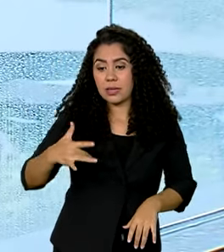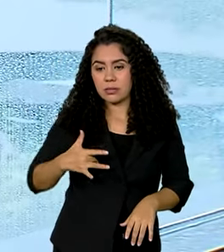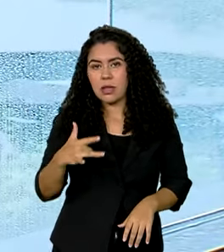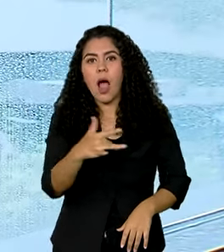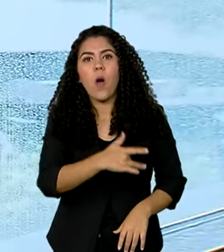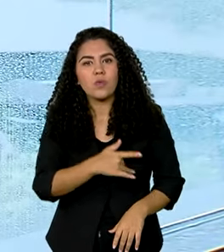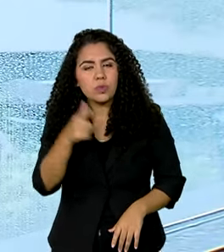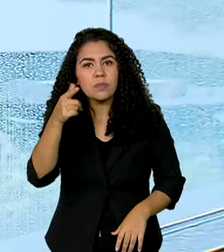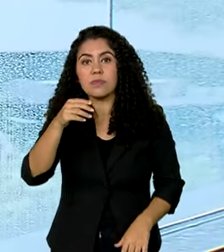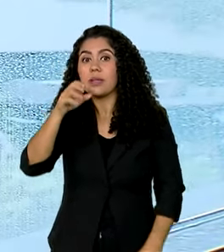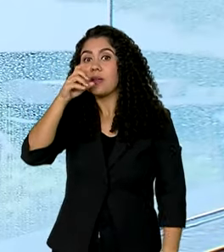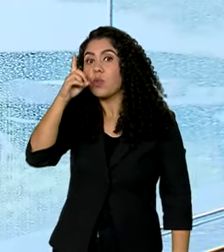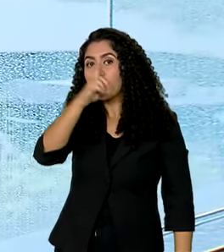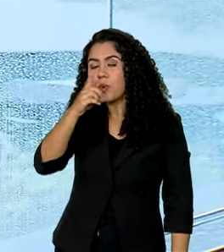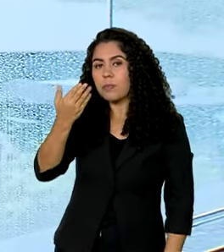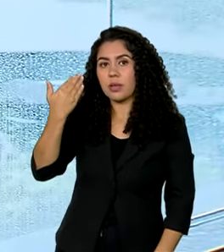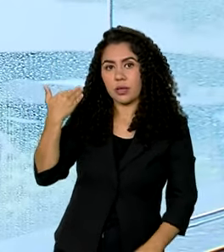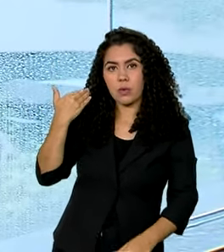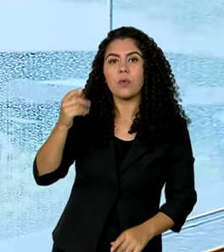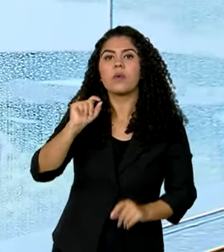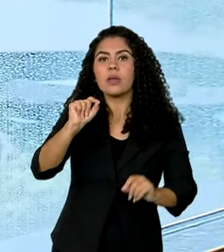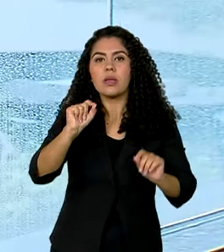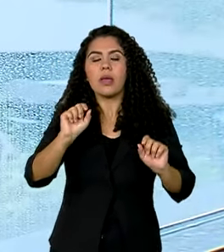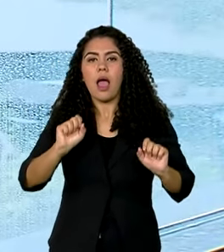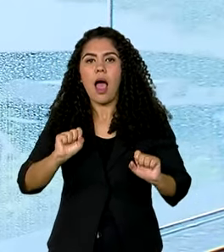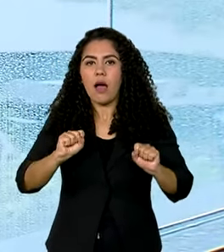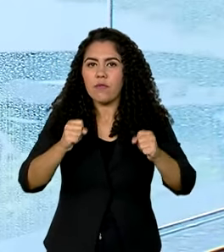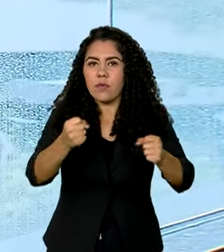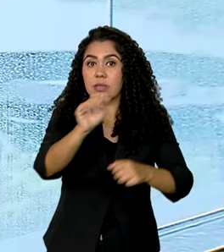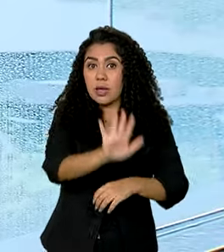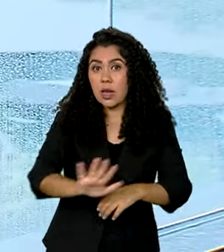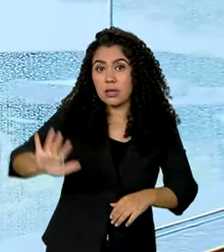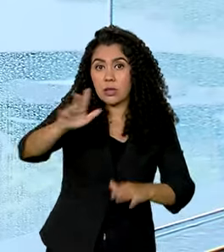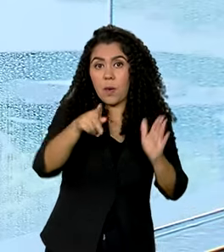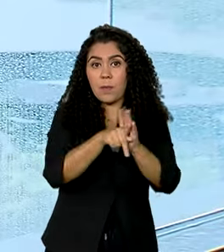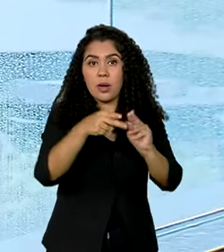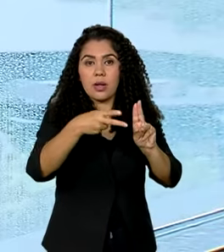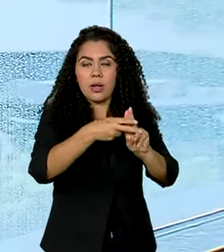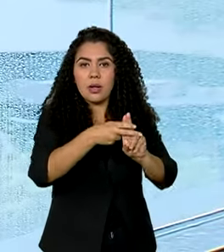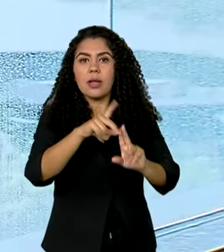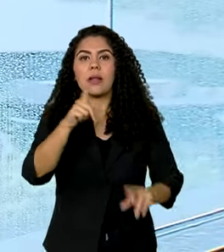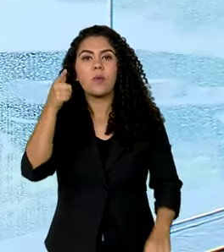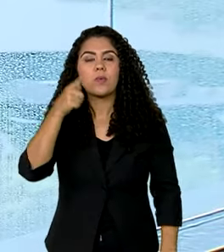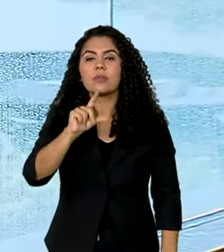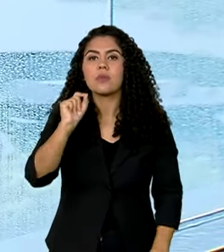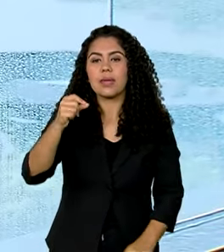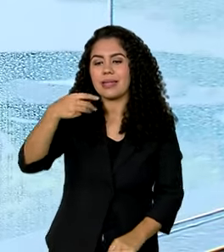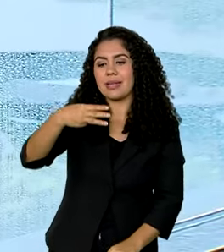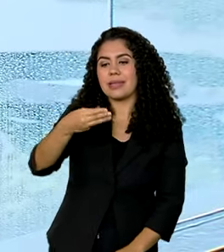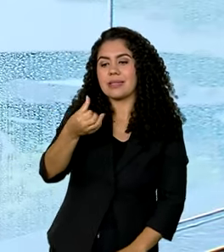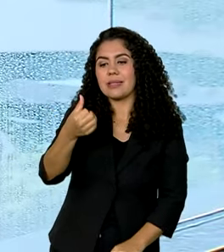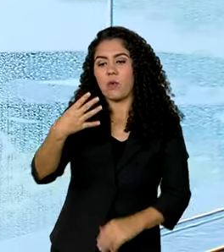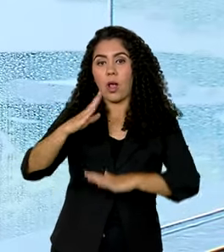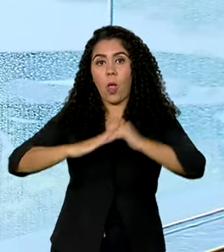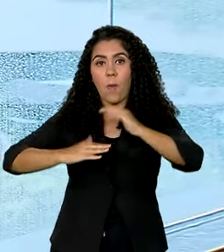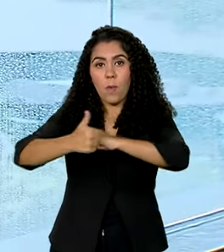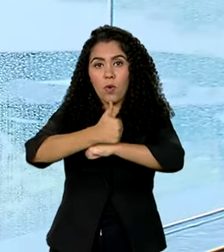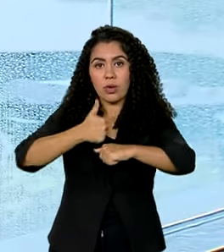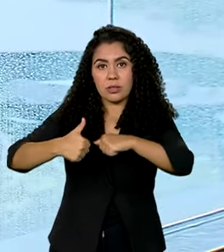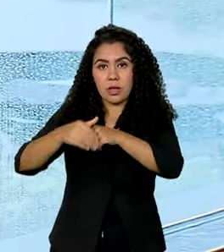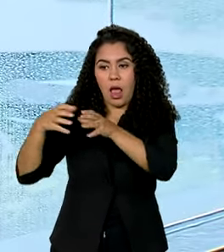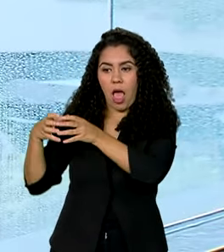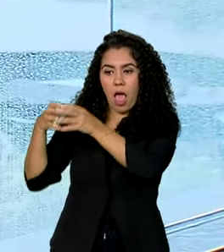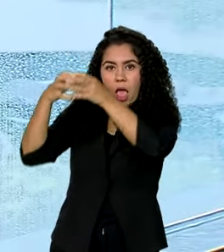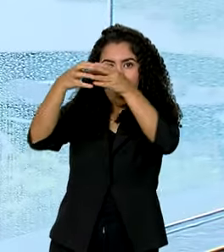Até o domingo, a Força Nacional do SUS enviou 364 pessoas profissionais de saúde para socorrer os